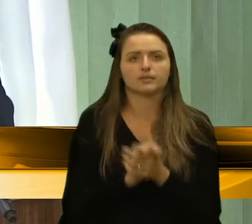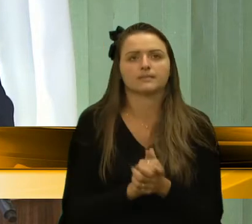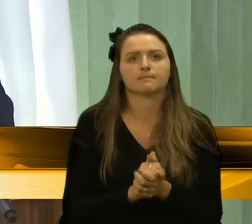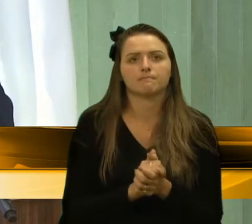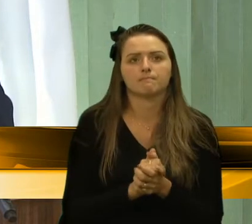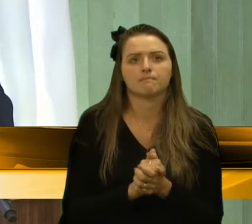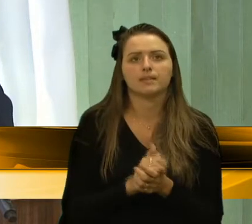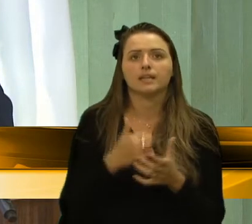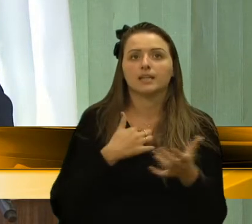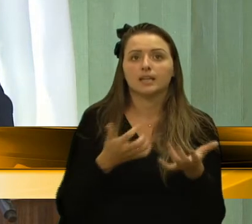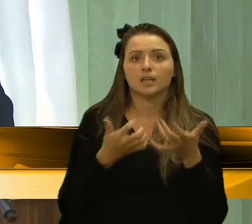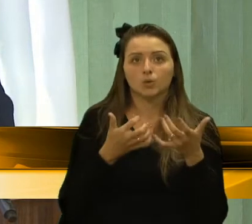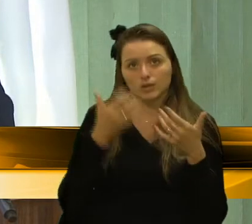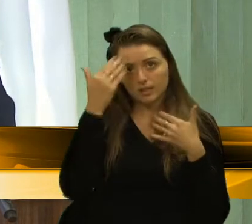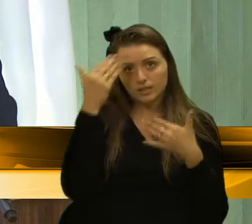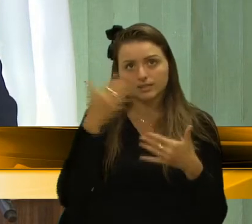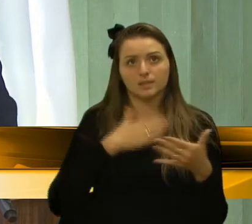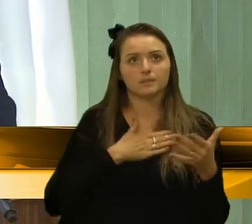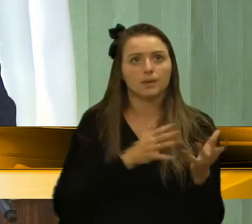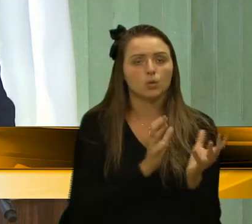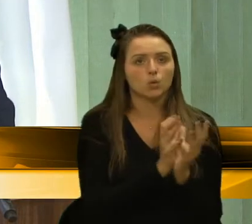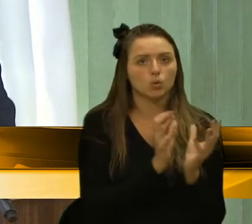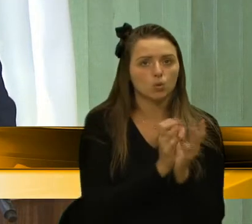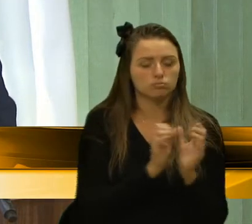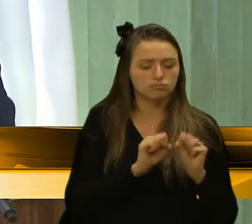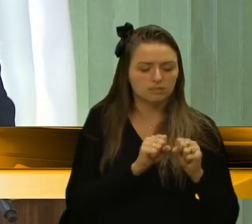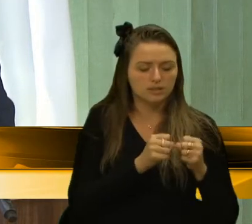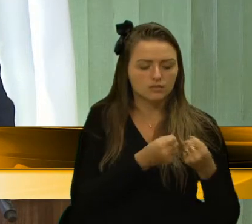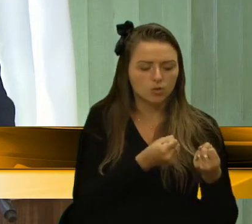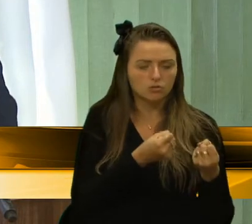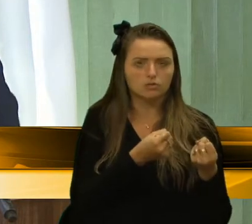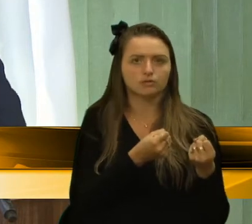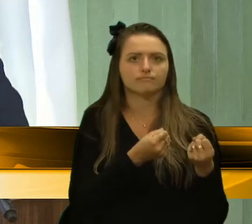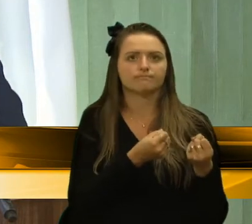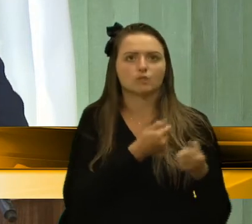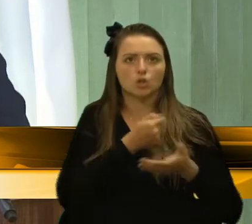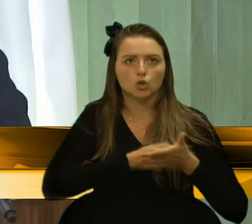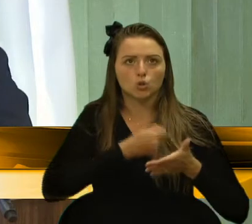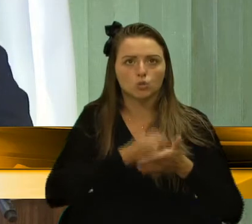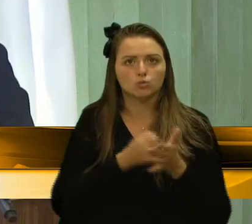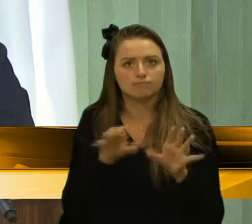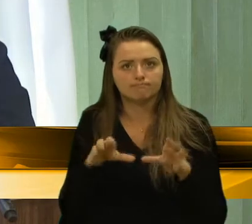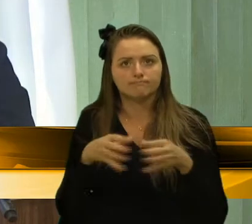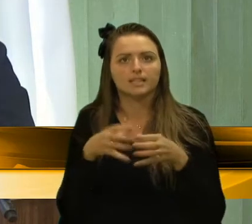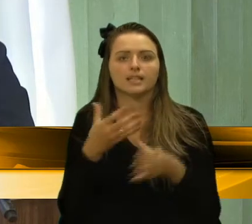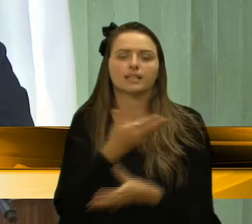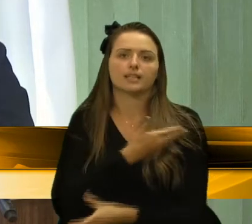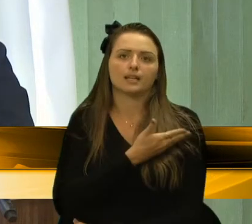Quero agradecer a minha equipe pelo empenho, dedicação e coleguismo.